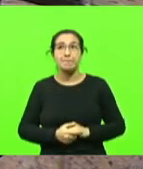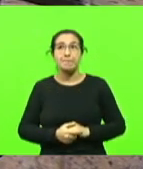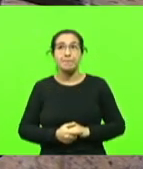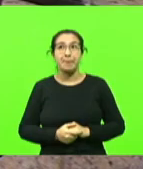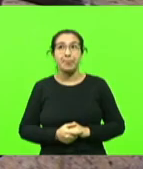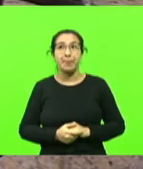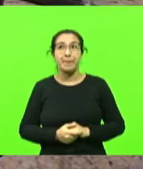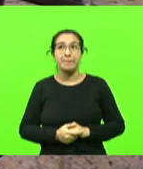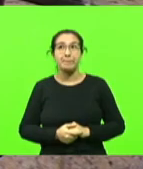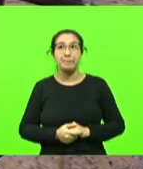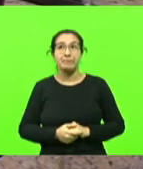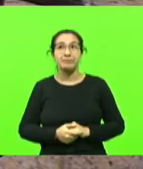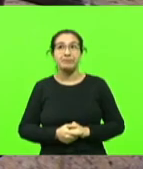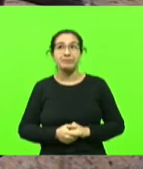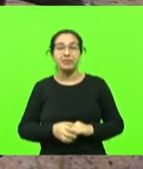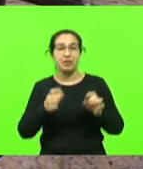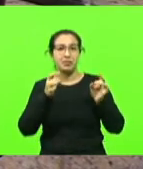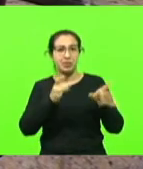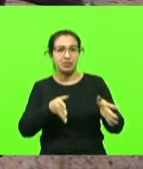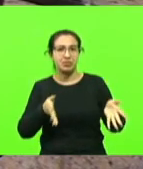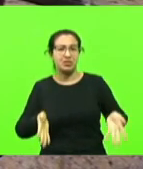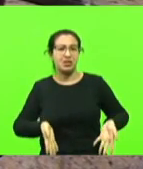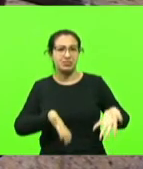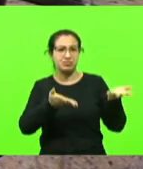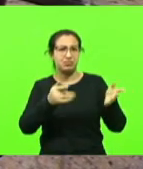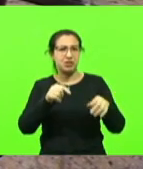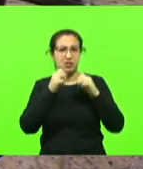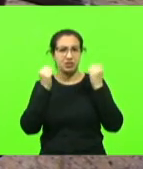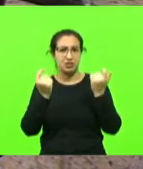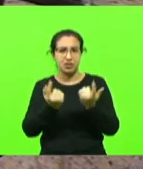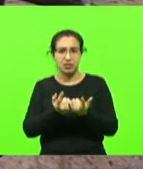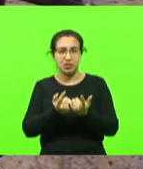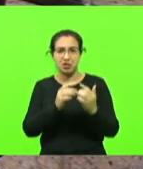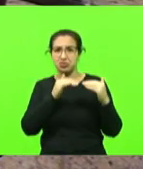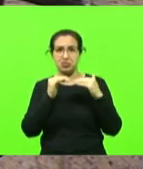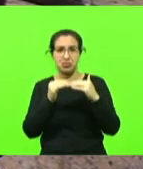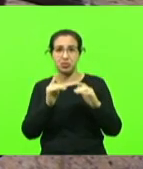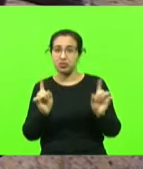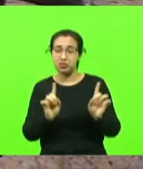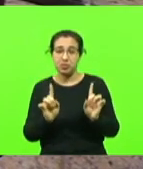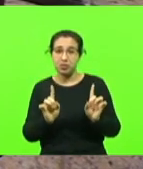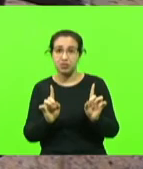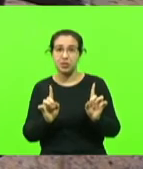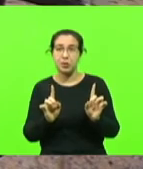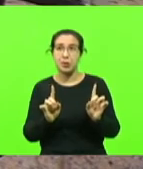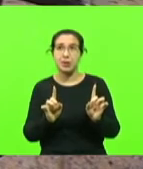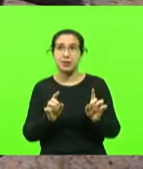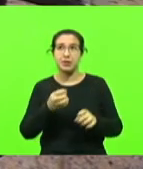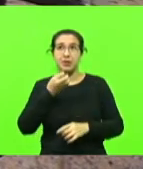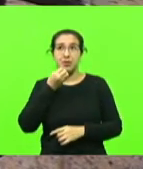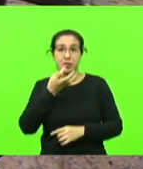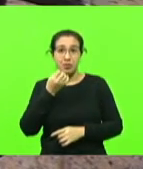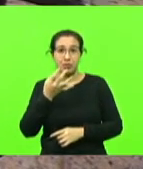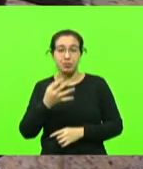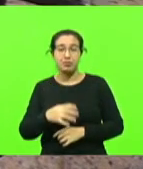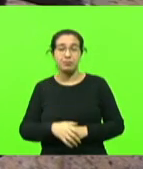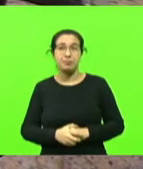negligentes, não é uma opinião dessa casa, o parlamento de Santa Catarina não é unânime em relação a essa questão da vacina, que bom que seja assim,